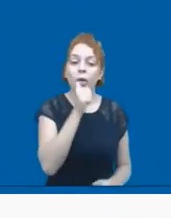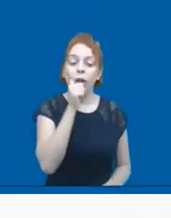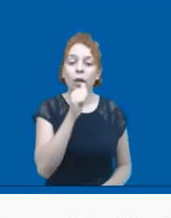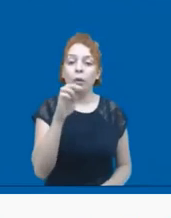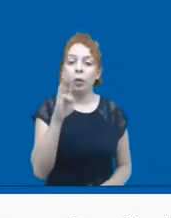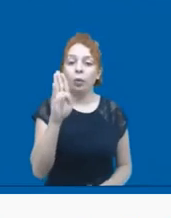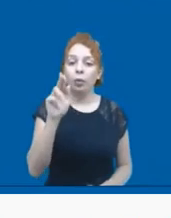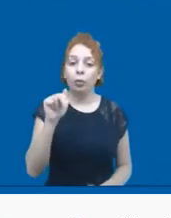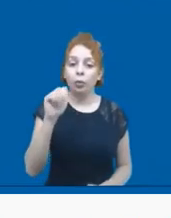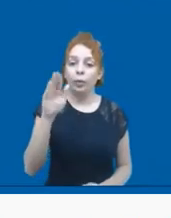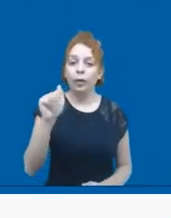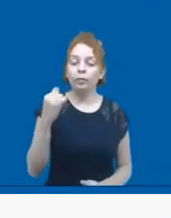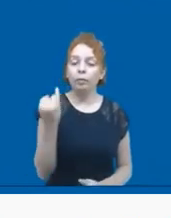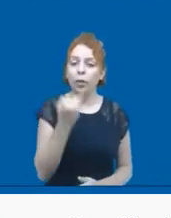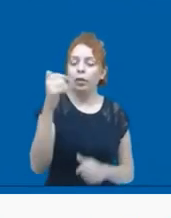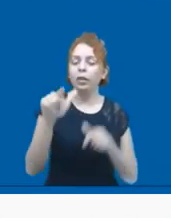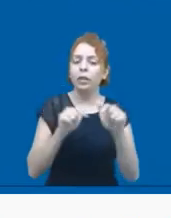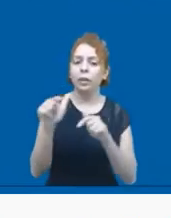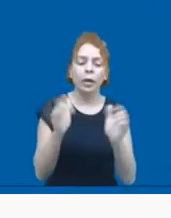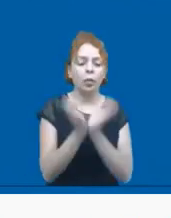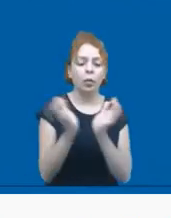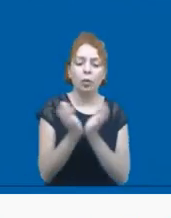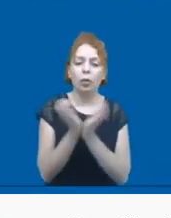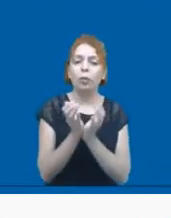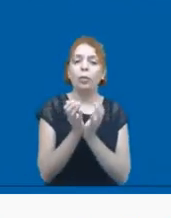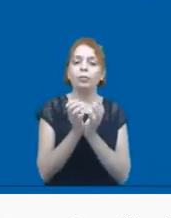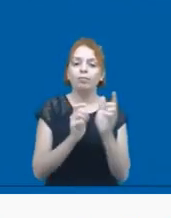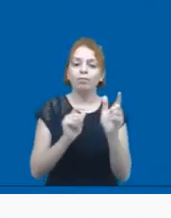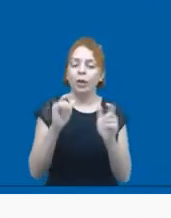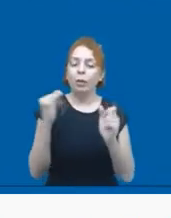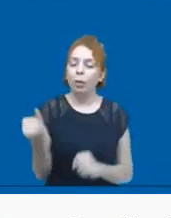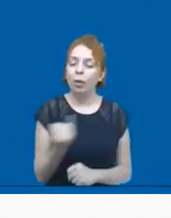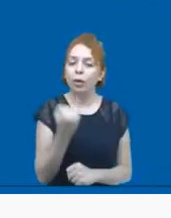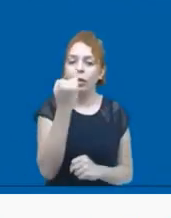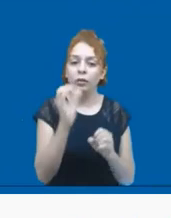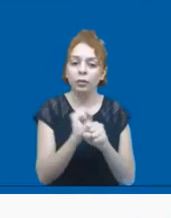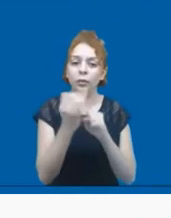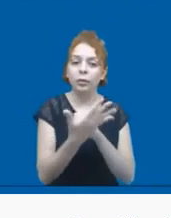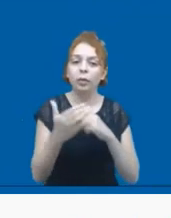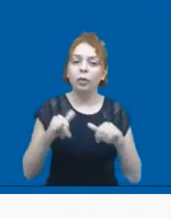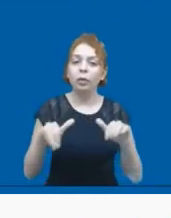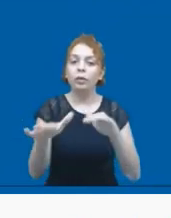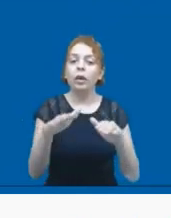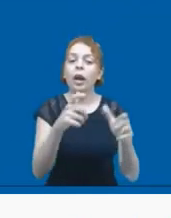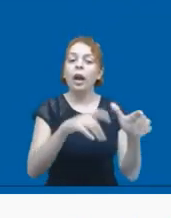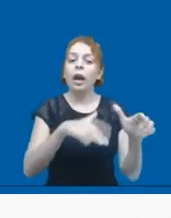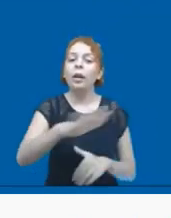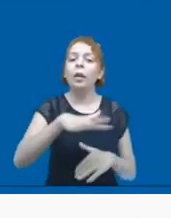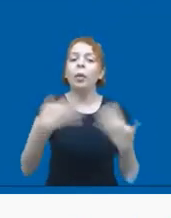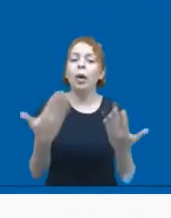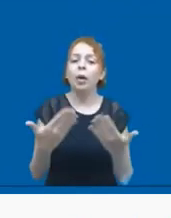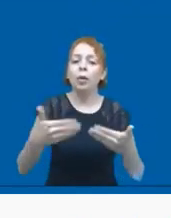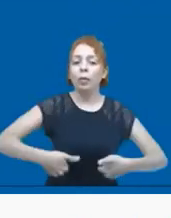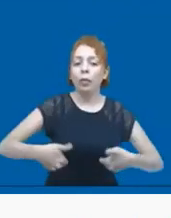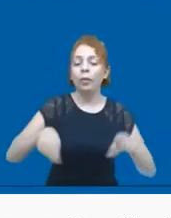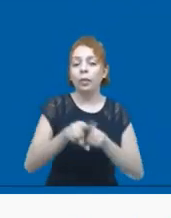durante a pandemia, ela e toda a sua equipe, todo o seu grupo, durante a pandemia, na área da fome e na área também de